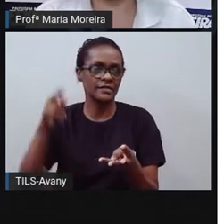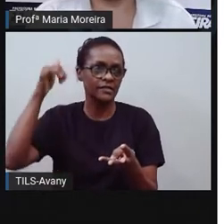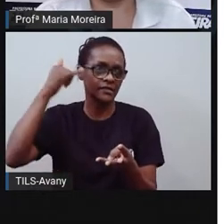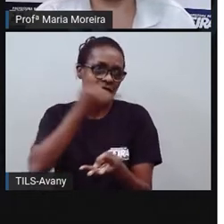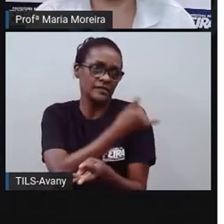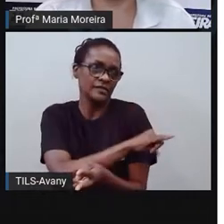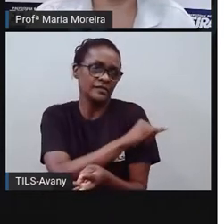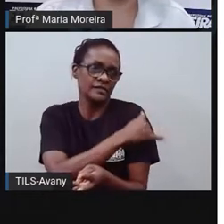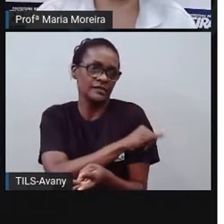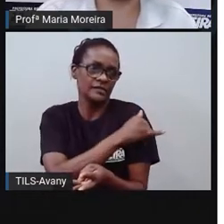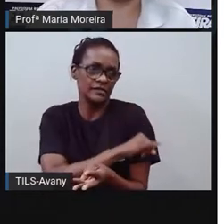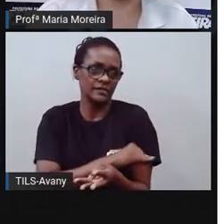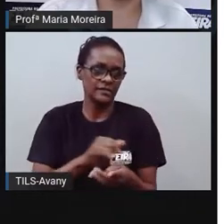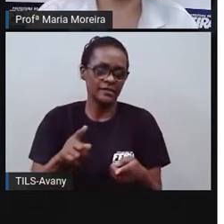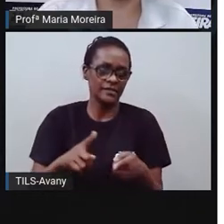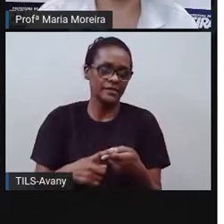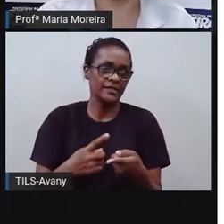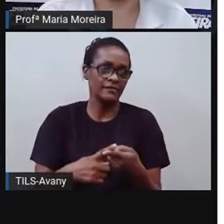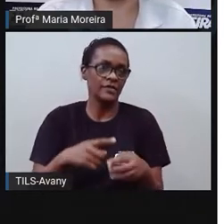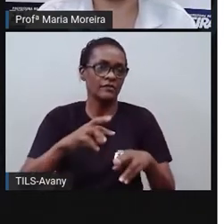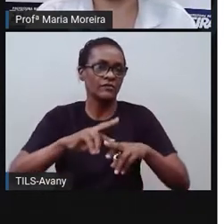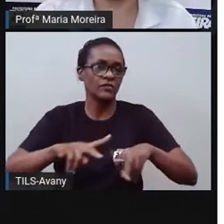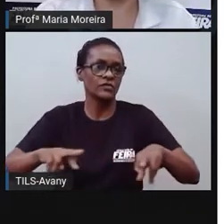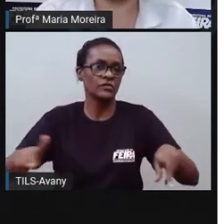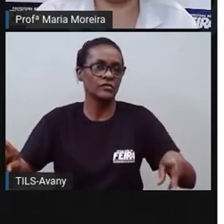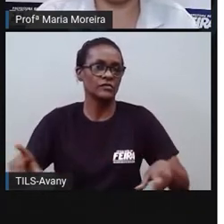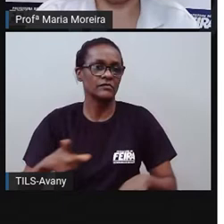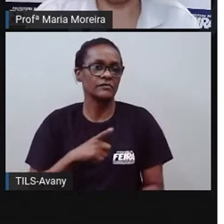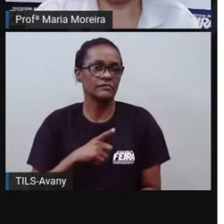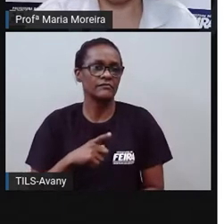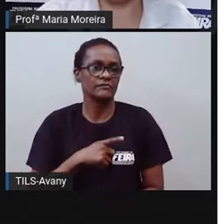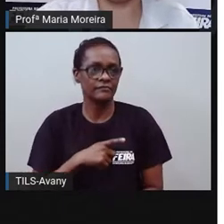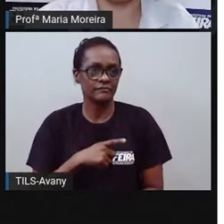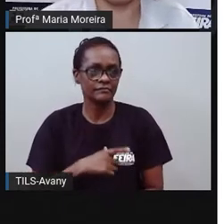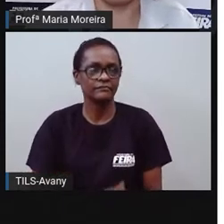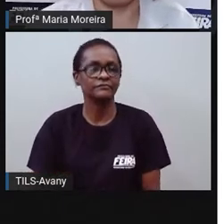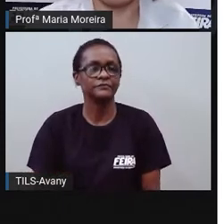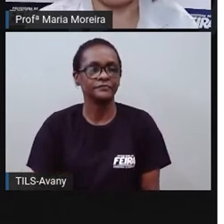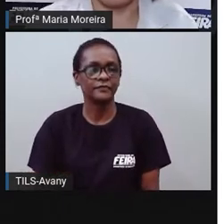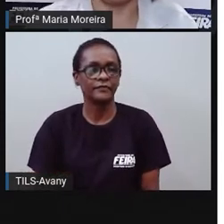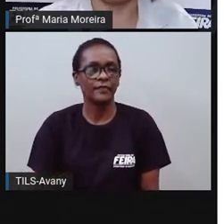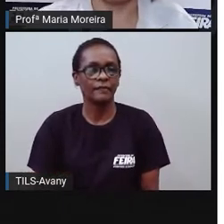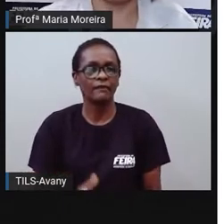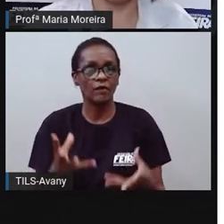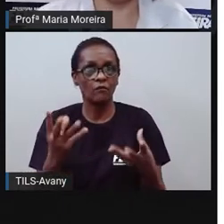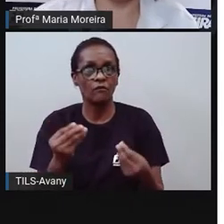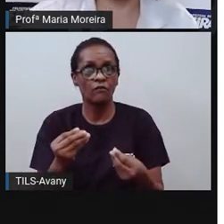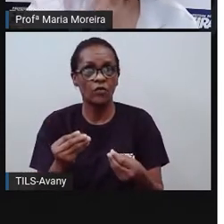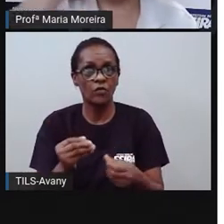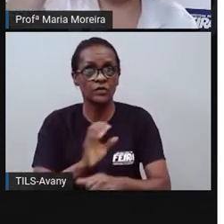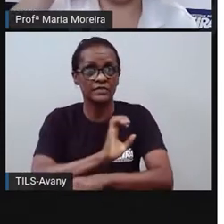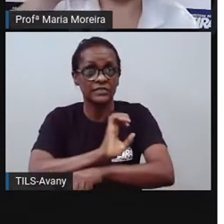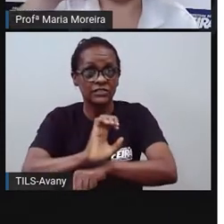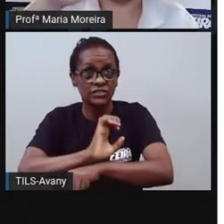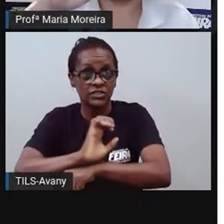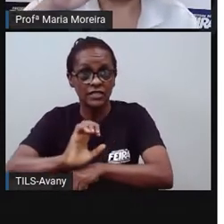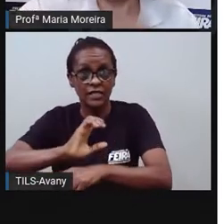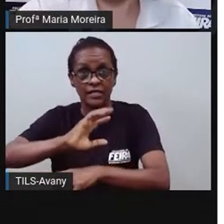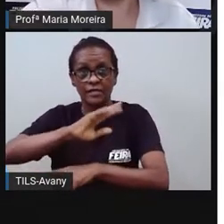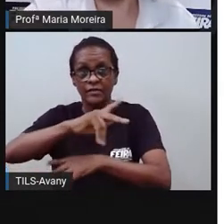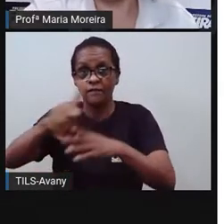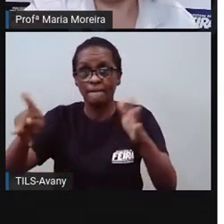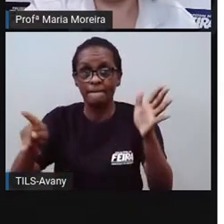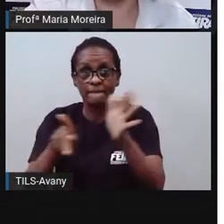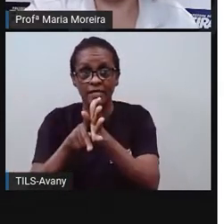Espírito Santo, São Paulo e Rio Grande do Sul. Se a gente for parar para pensar, esse estados aí,